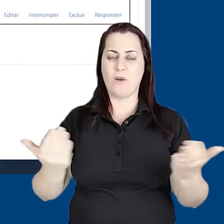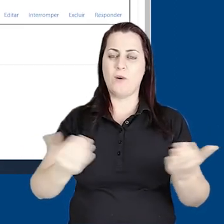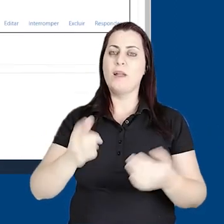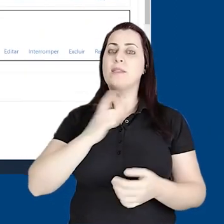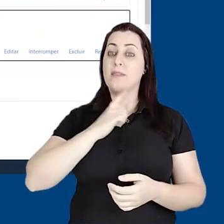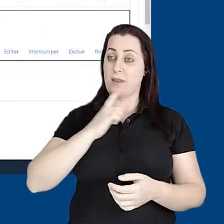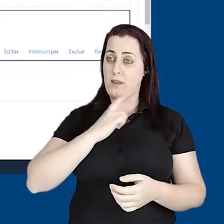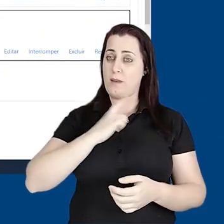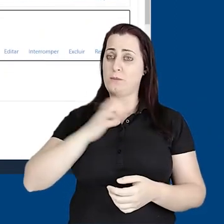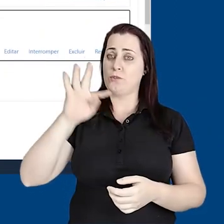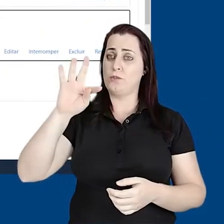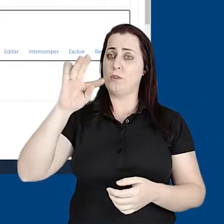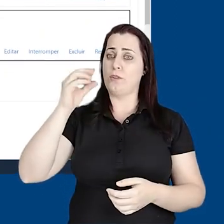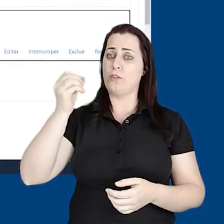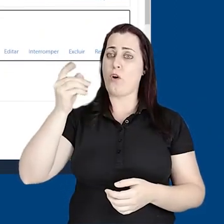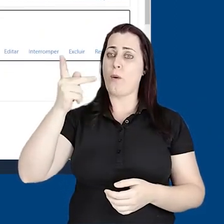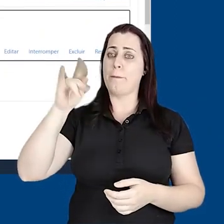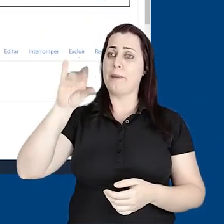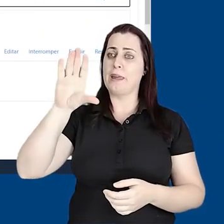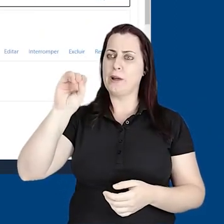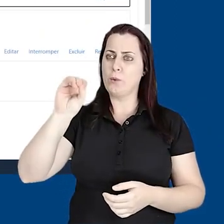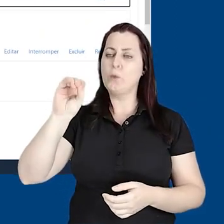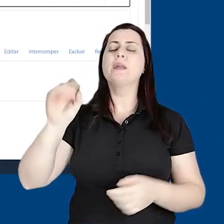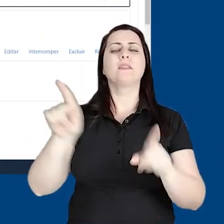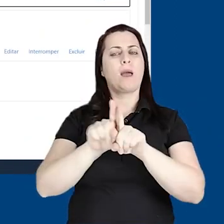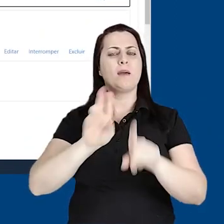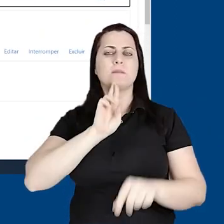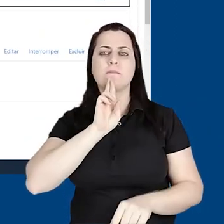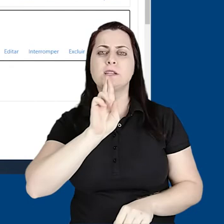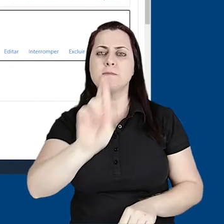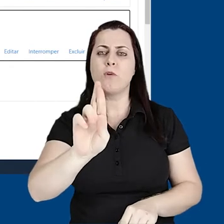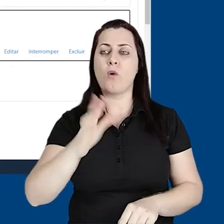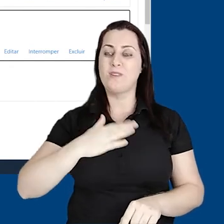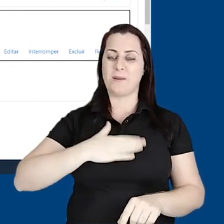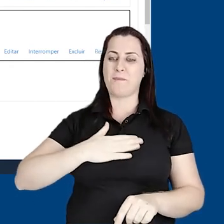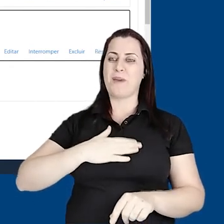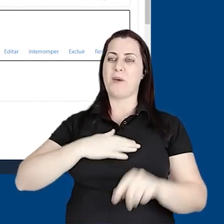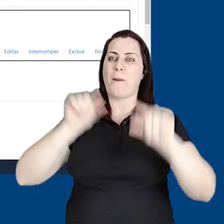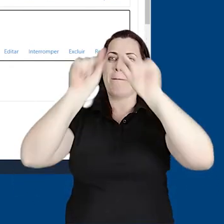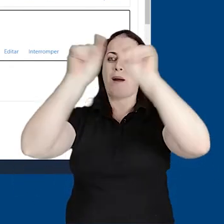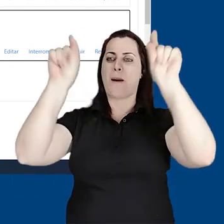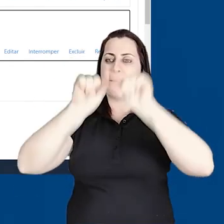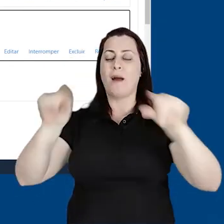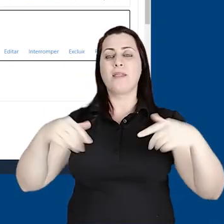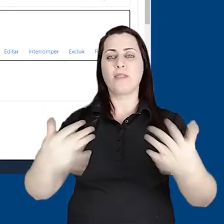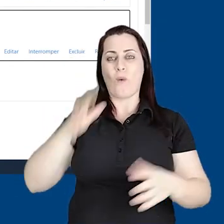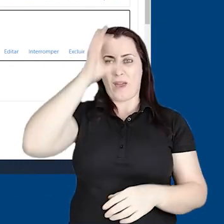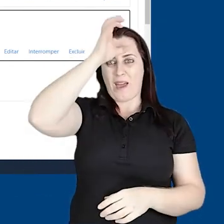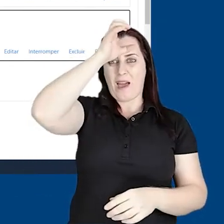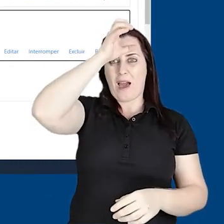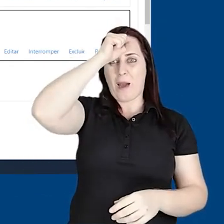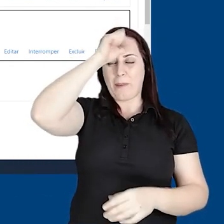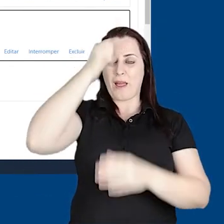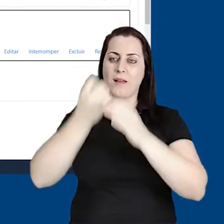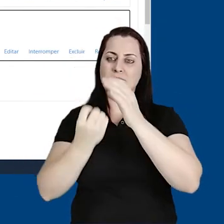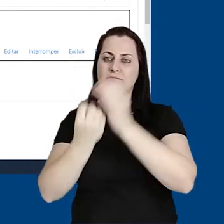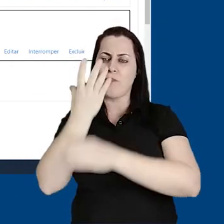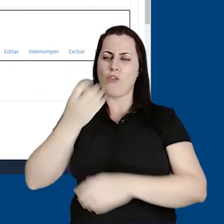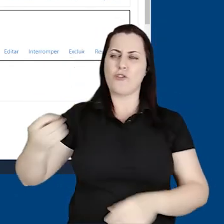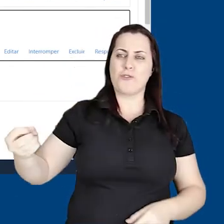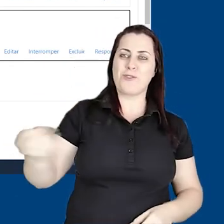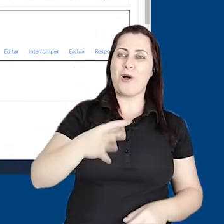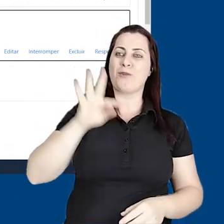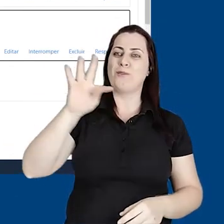Reparem que agora eu tenho o meu tópico inicial, e uma resposta ao meu tópico inicial. Então,